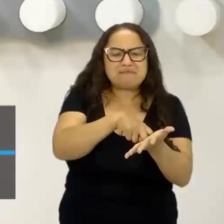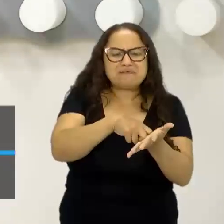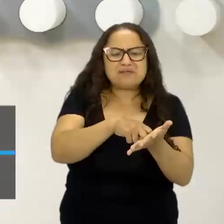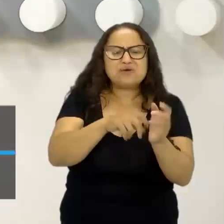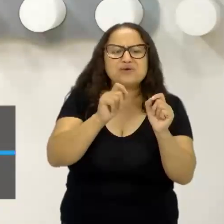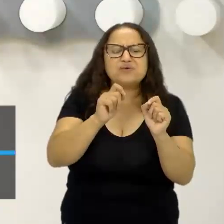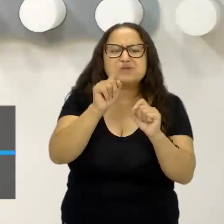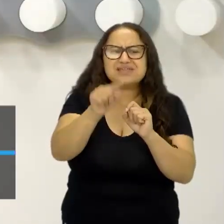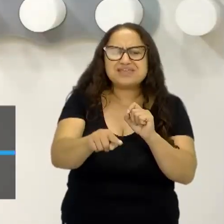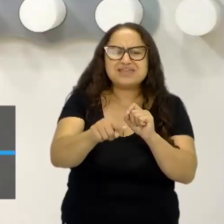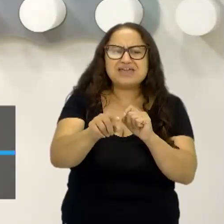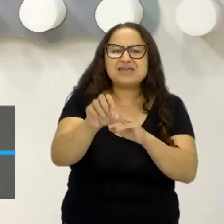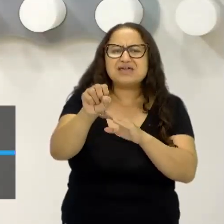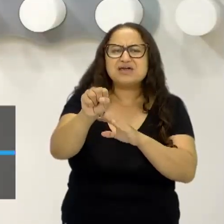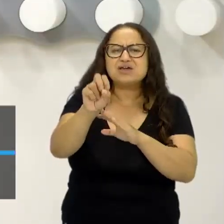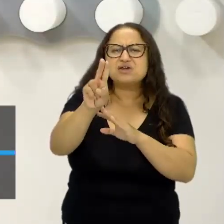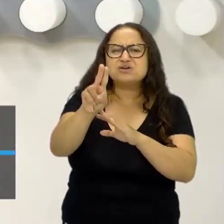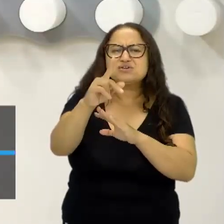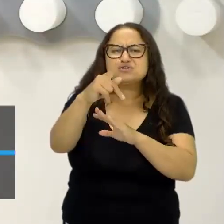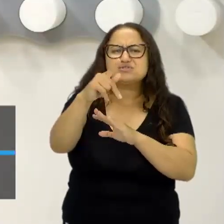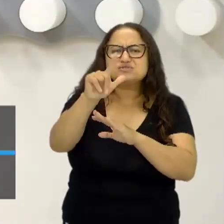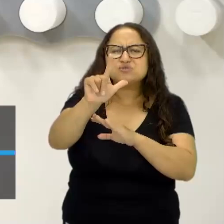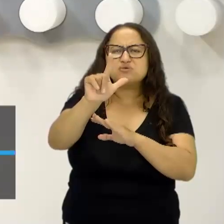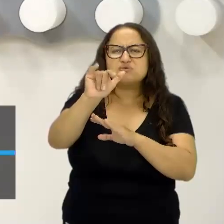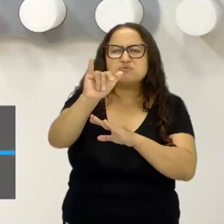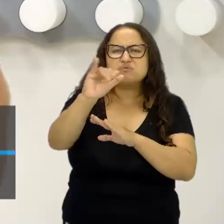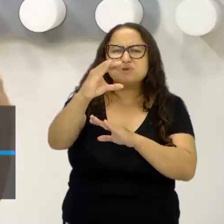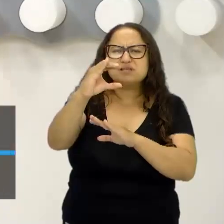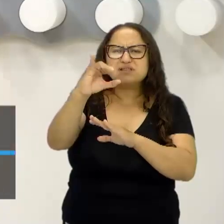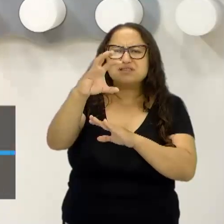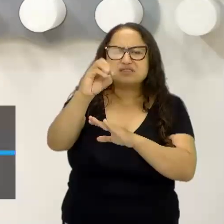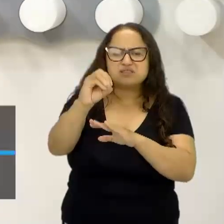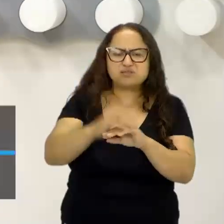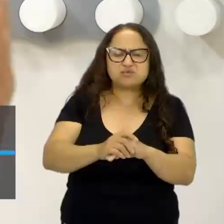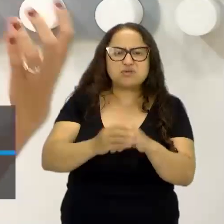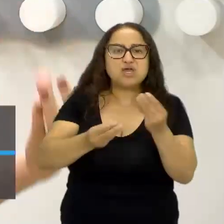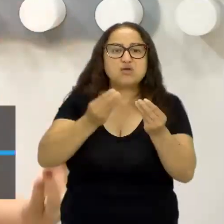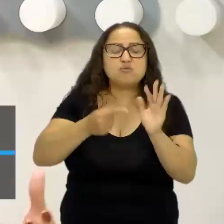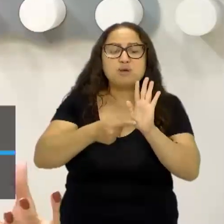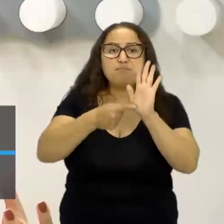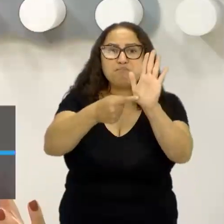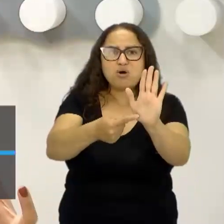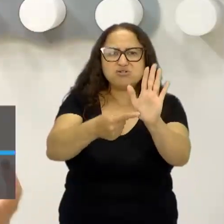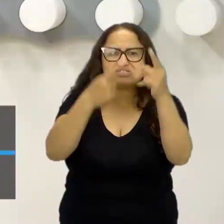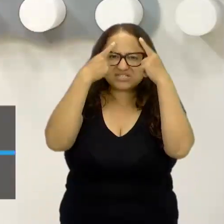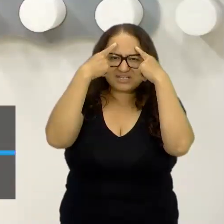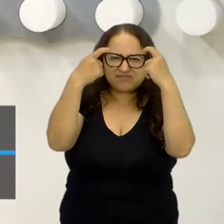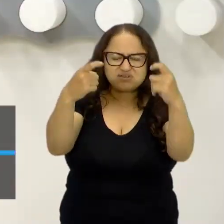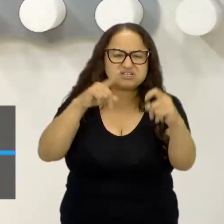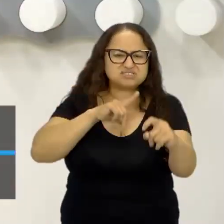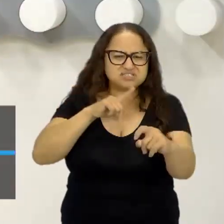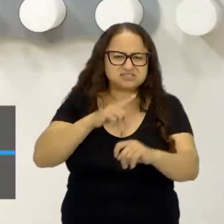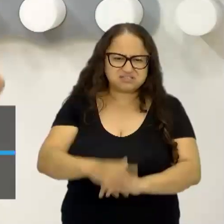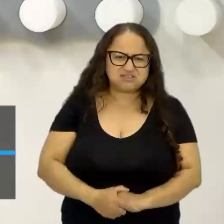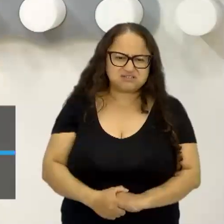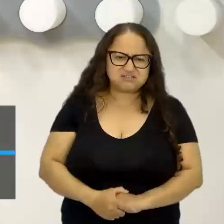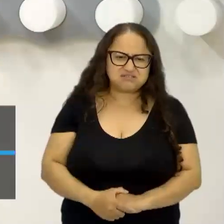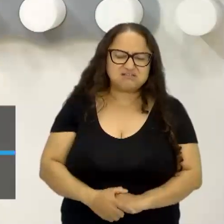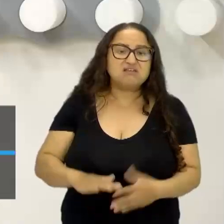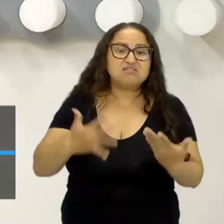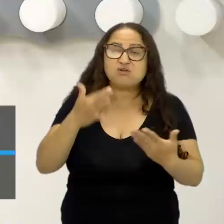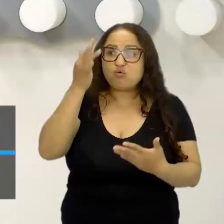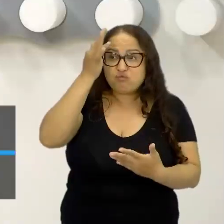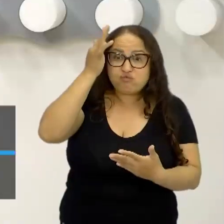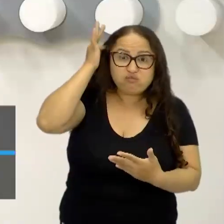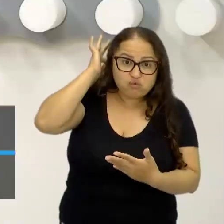sobre o que é o suplício. Suplício é essa forma de exposição da violência que o Foucault descreve